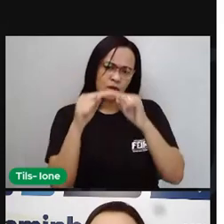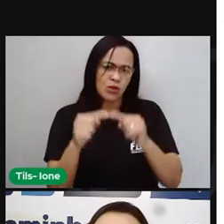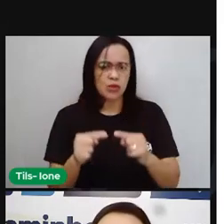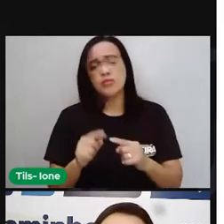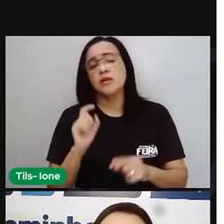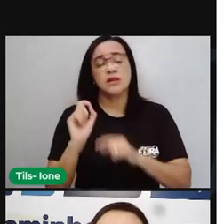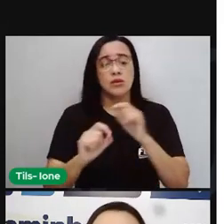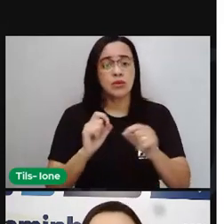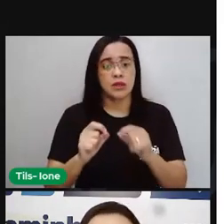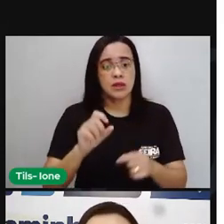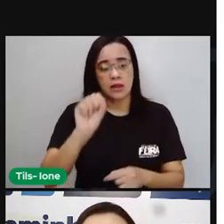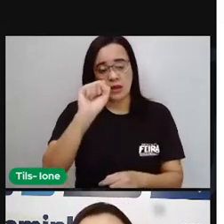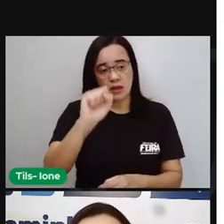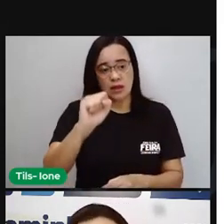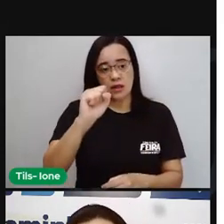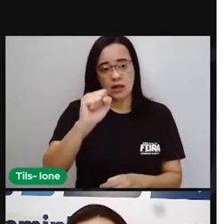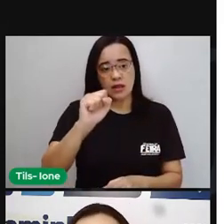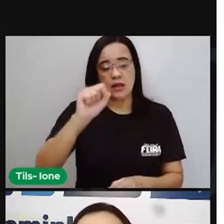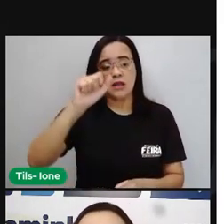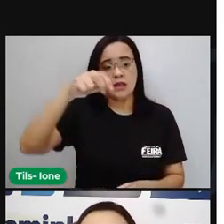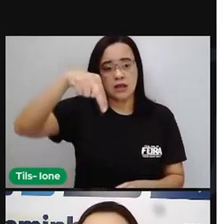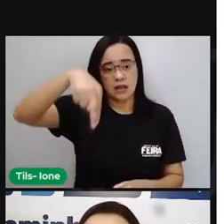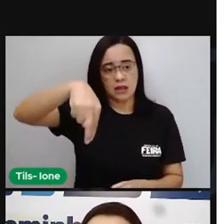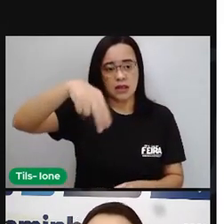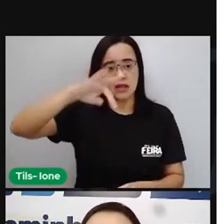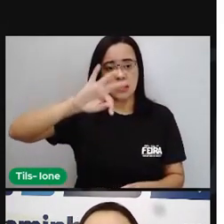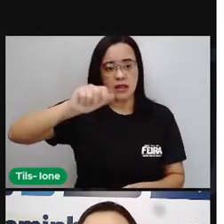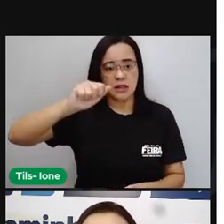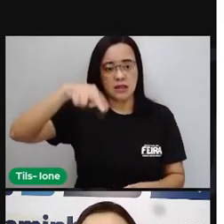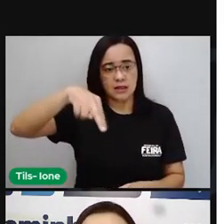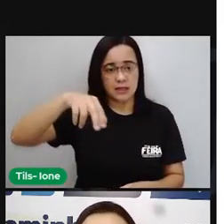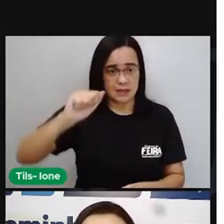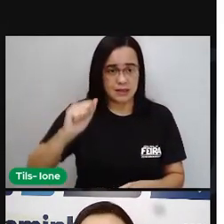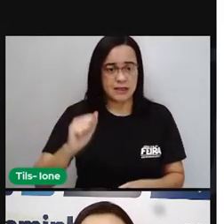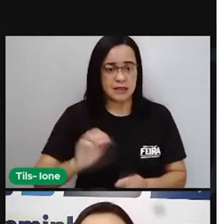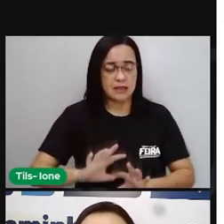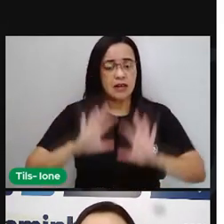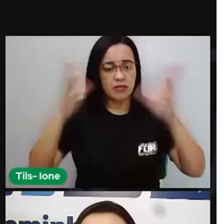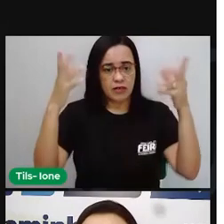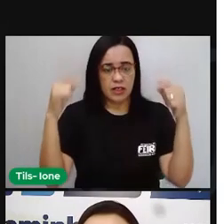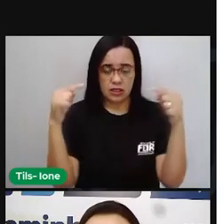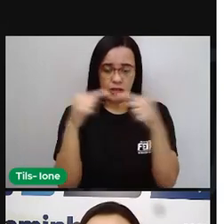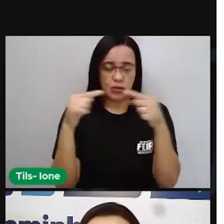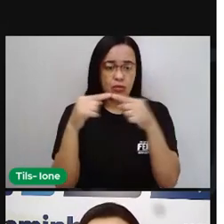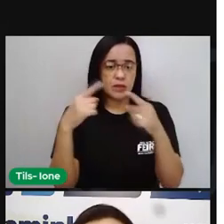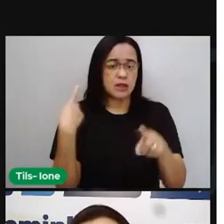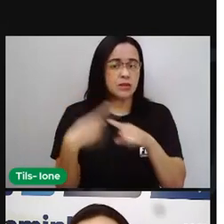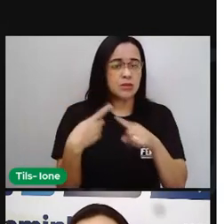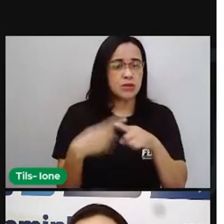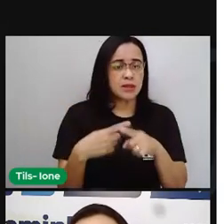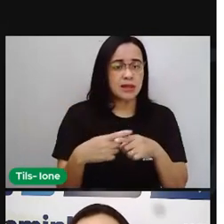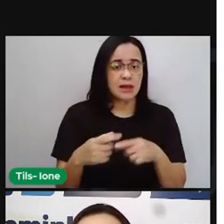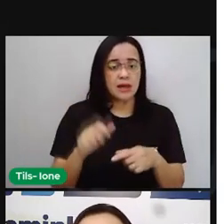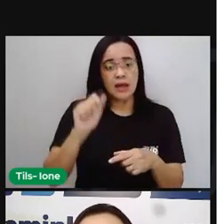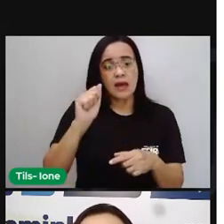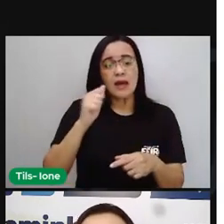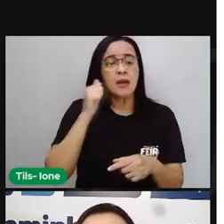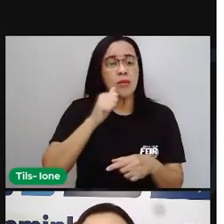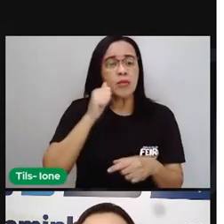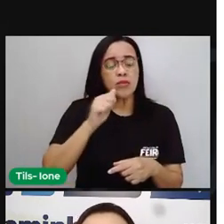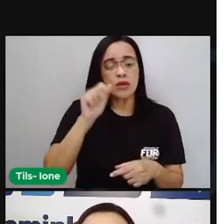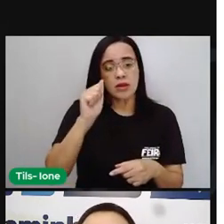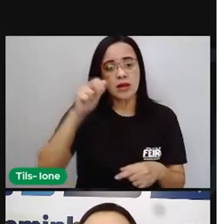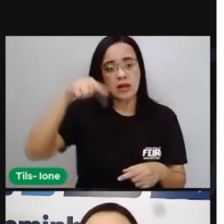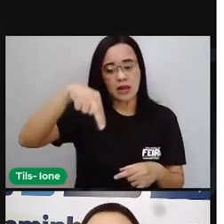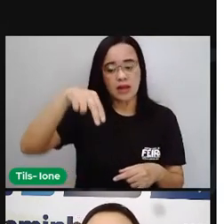homenagear Santa Ana, que é a avó de Jesus. Então, essa data aí do dia dos avós tem